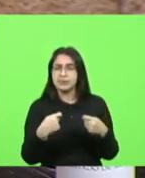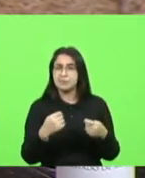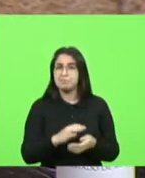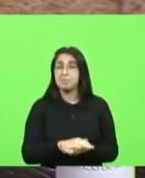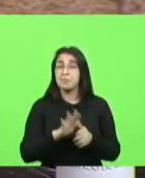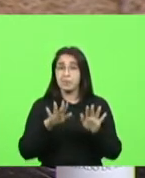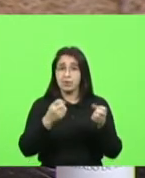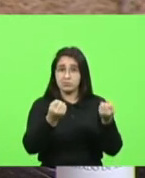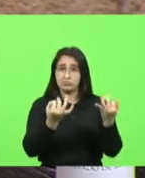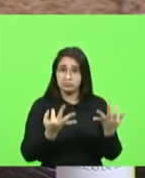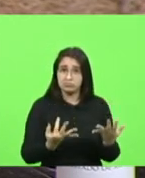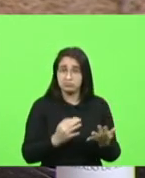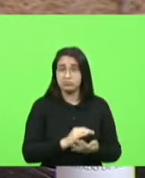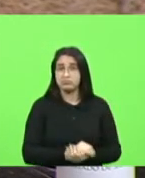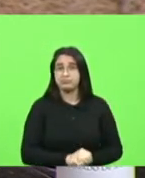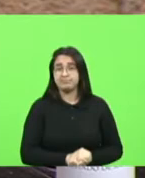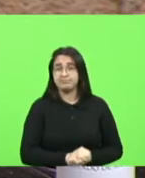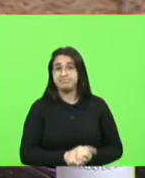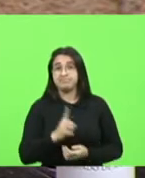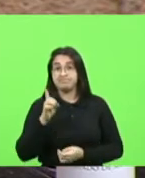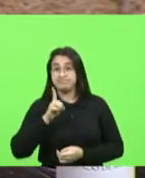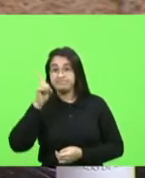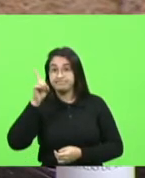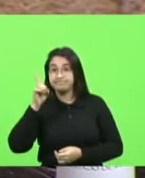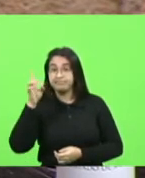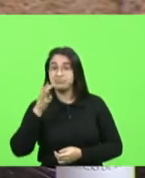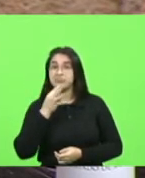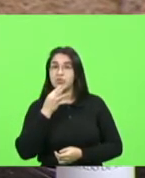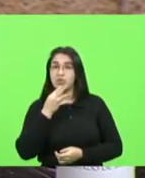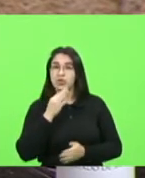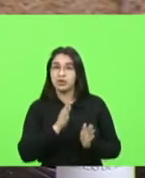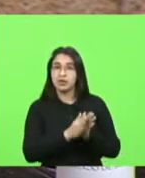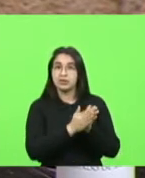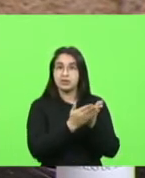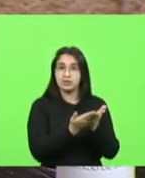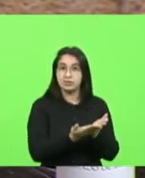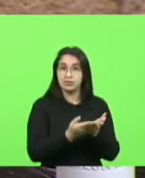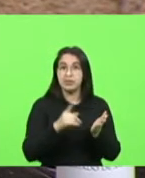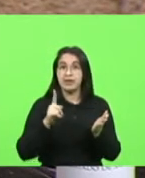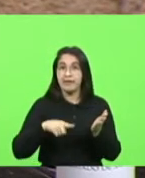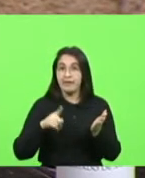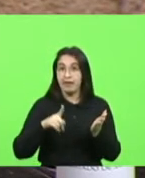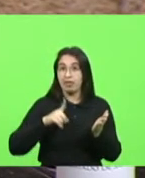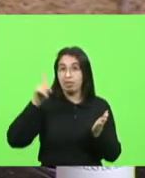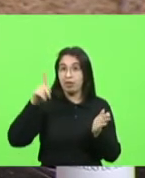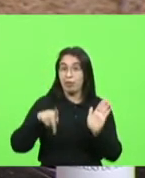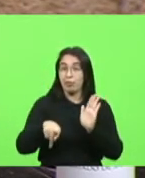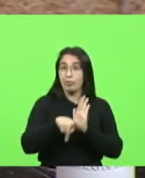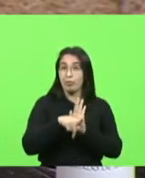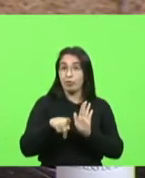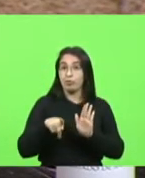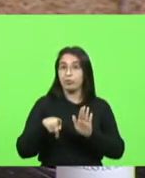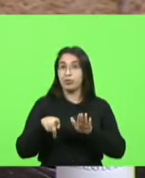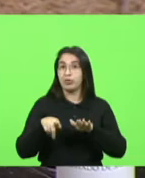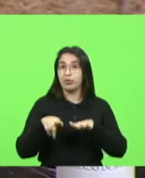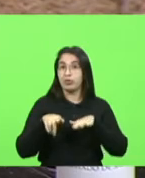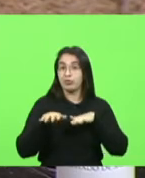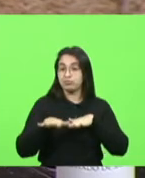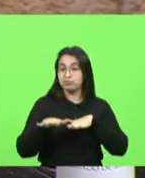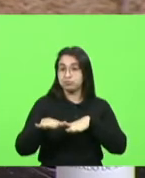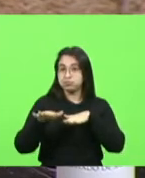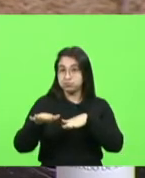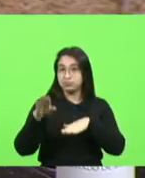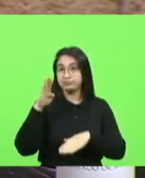disse aliás Deus é conhecido na Bíblia como o senhor dos exércitos e não é o senhor dos exércitos das pombinhas brancas é o senhor dos